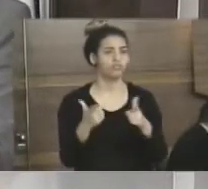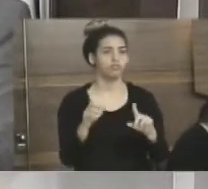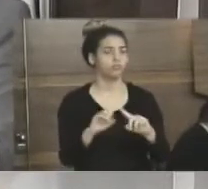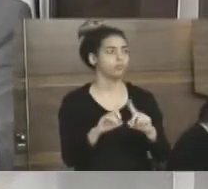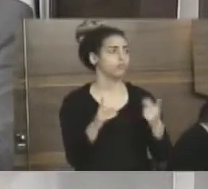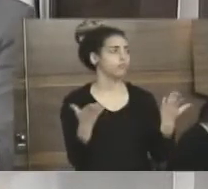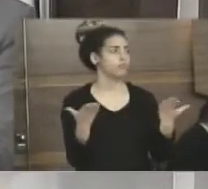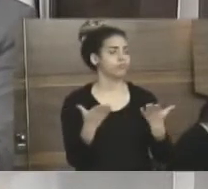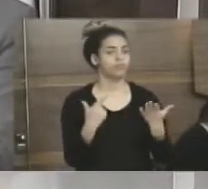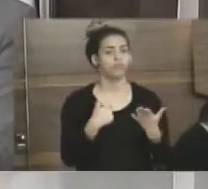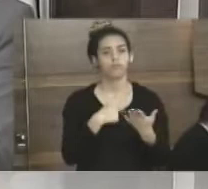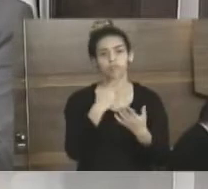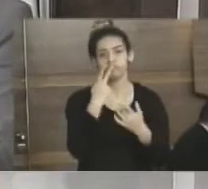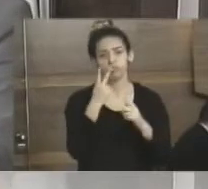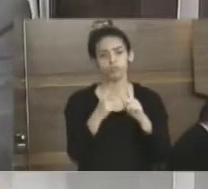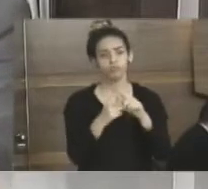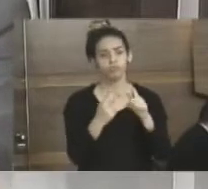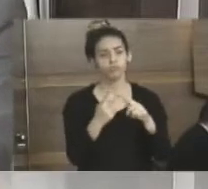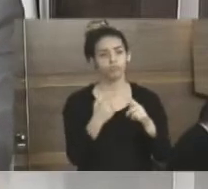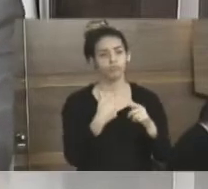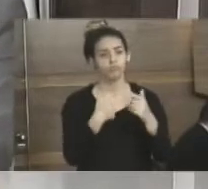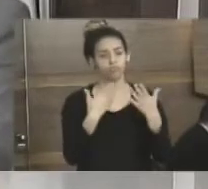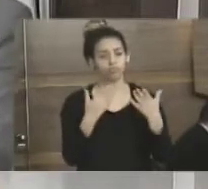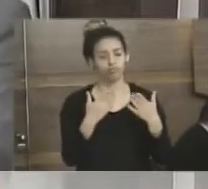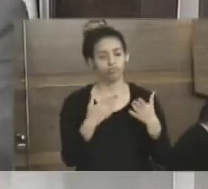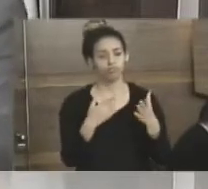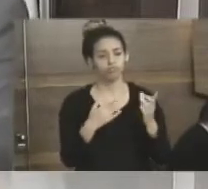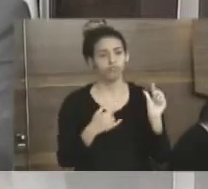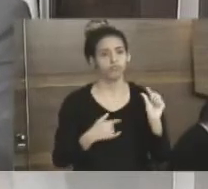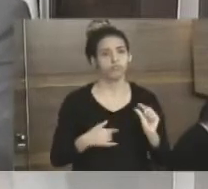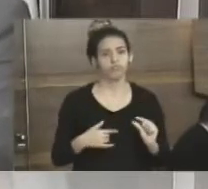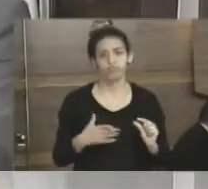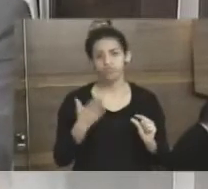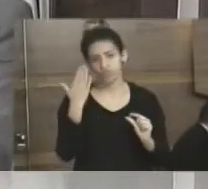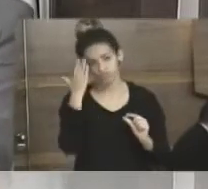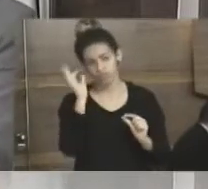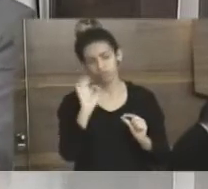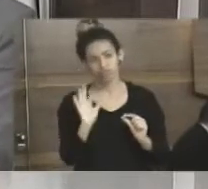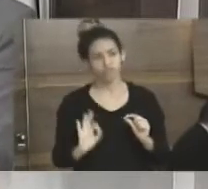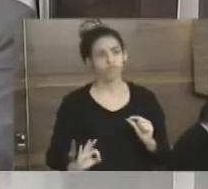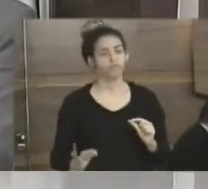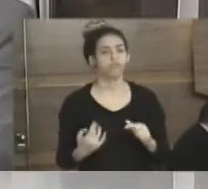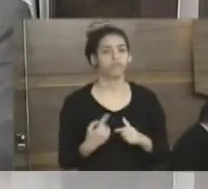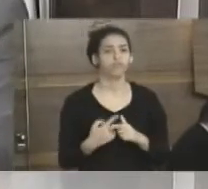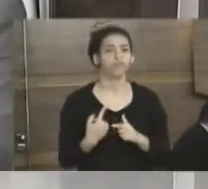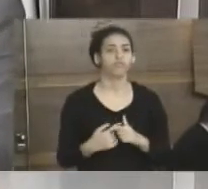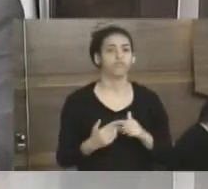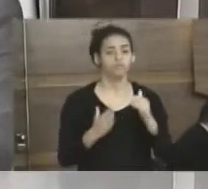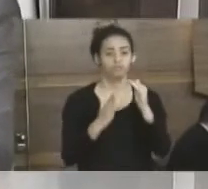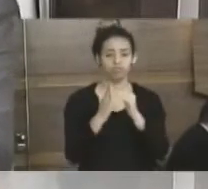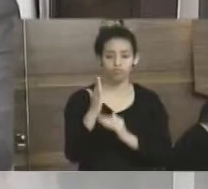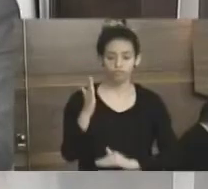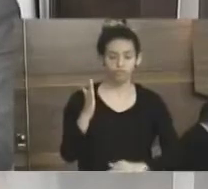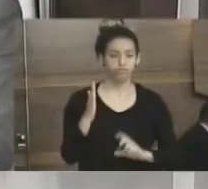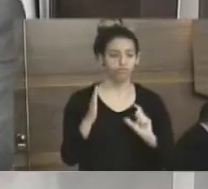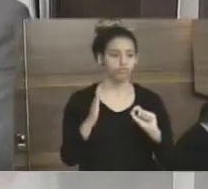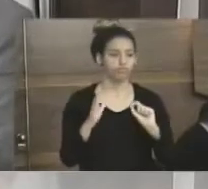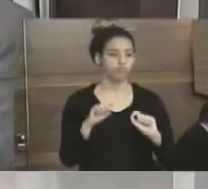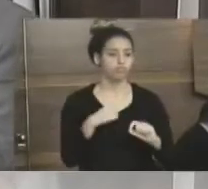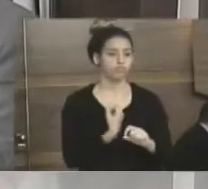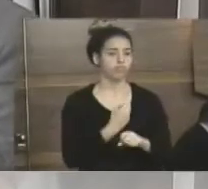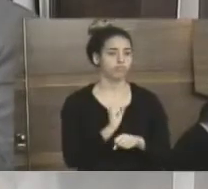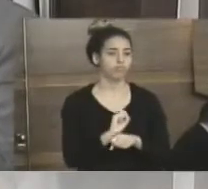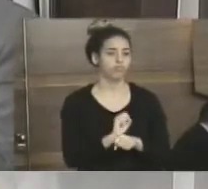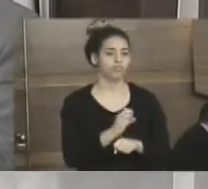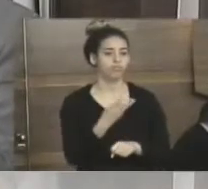entrar aqui no caso de duas, que eu fiquei um pouco sem entender que está muito abaixo do percentual adequado, que